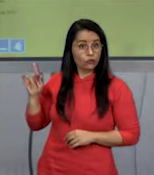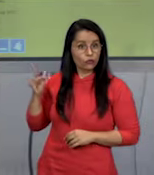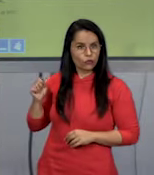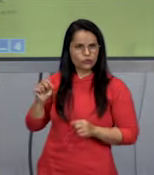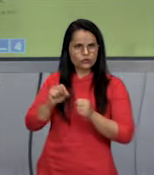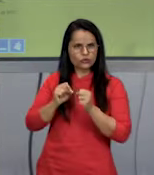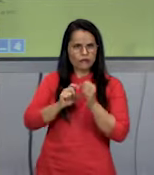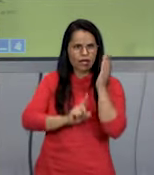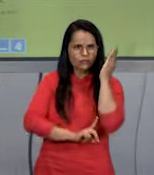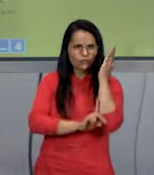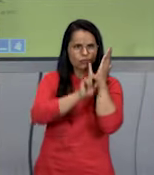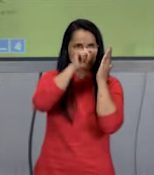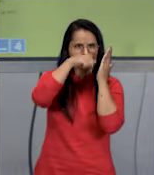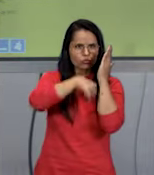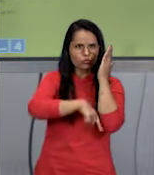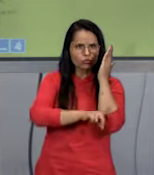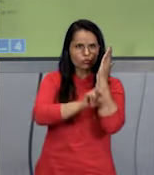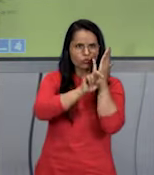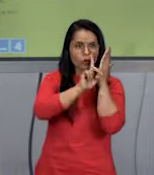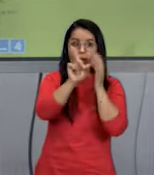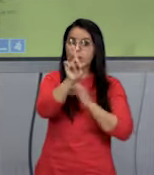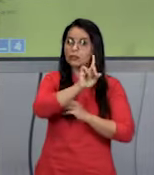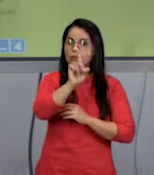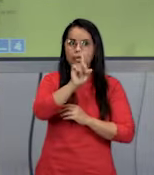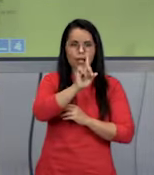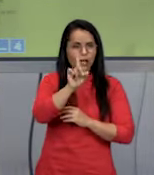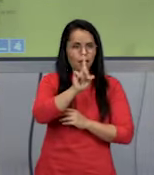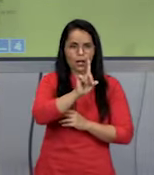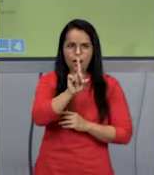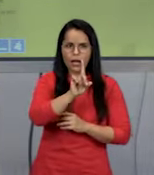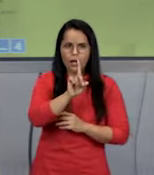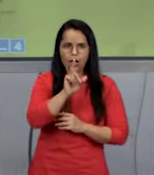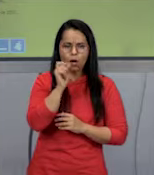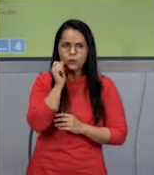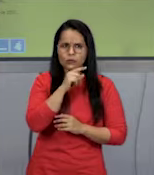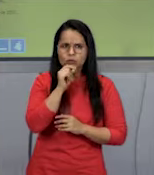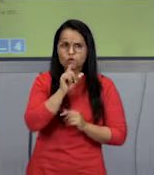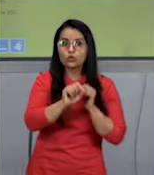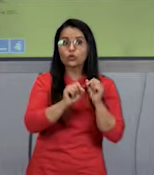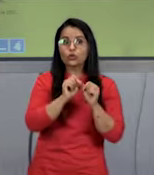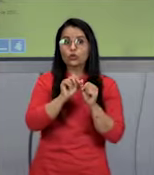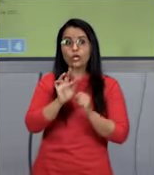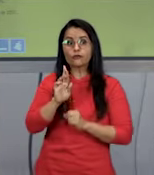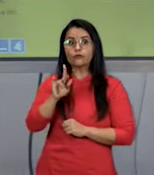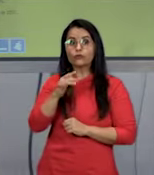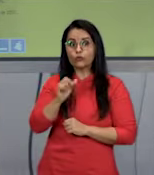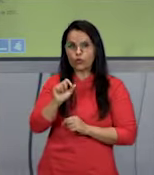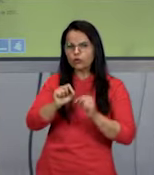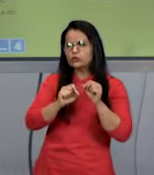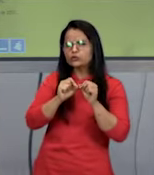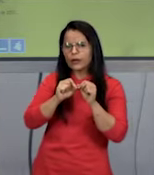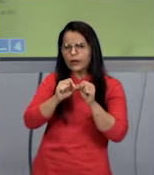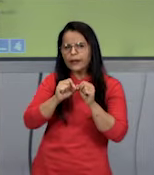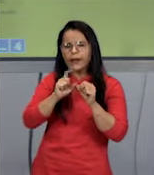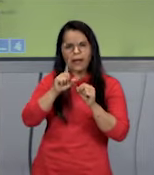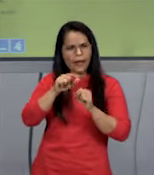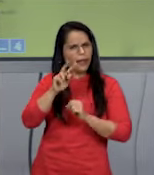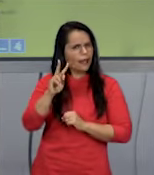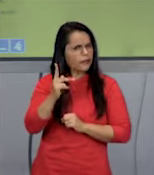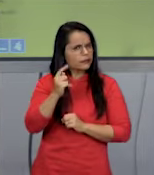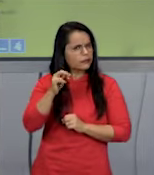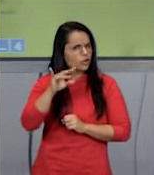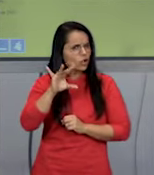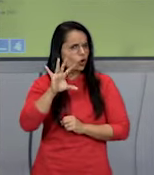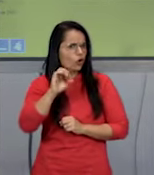fotossíntese. Isto não é verdade. Os fungos são organismos heterótrofos. E